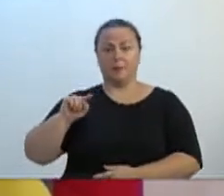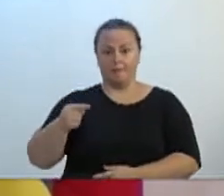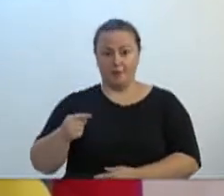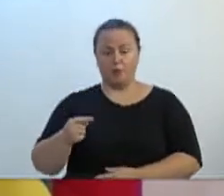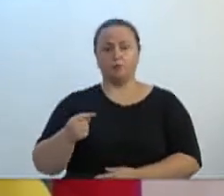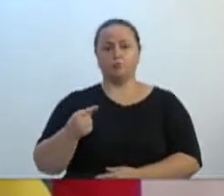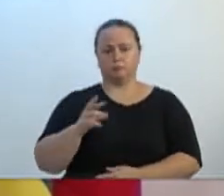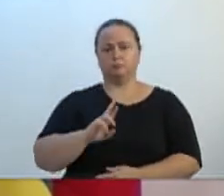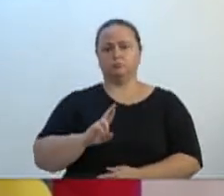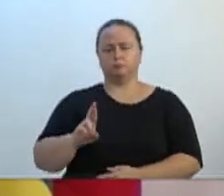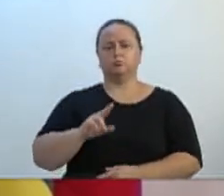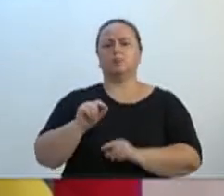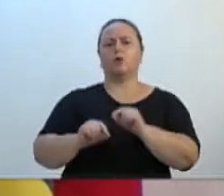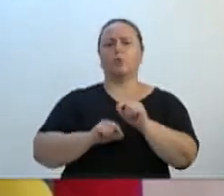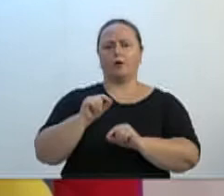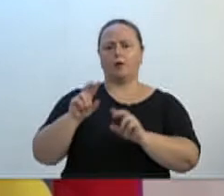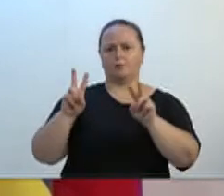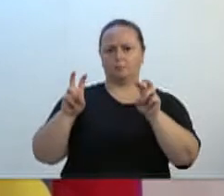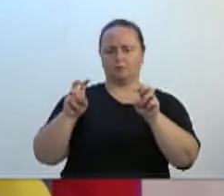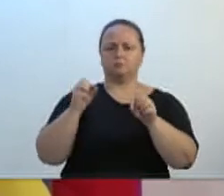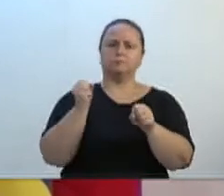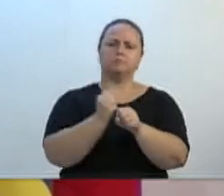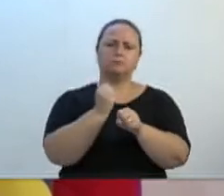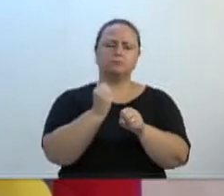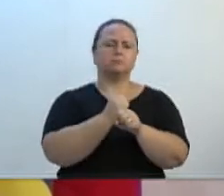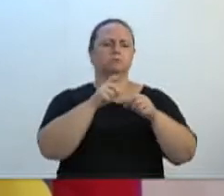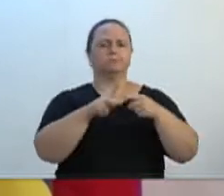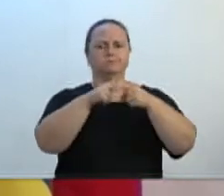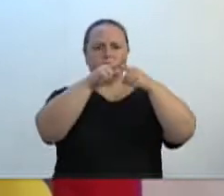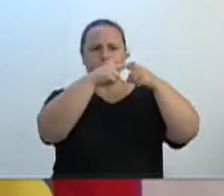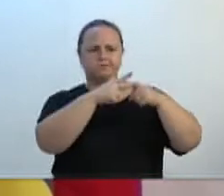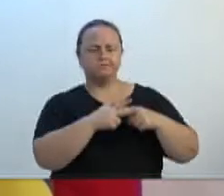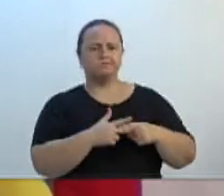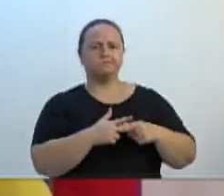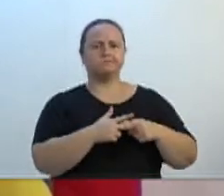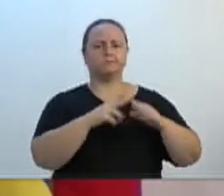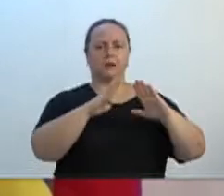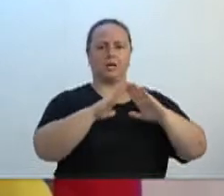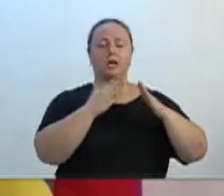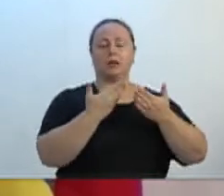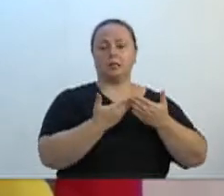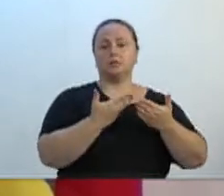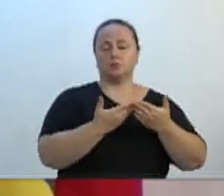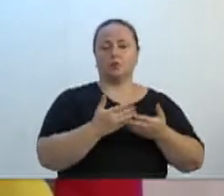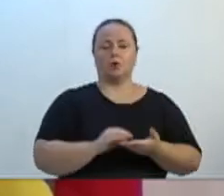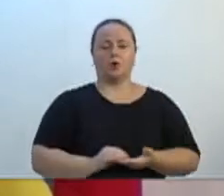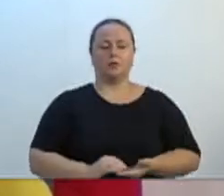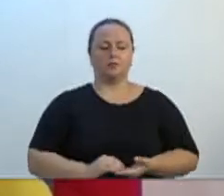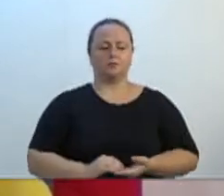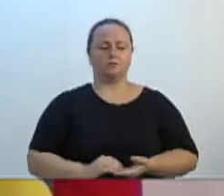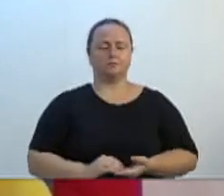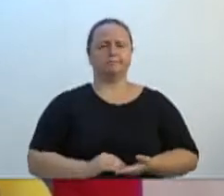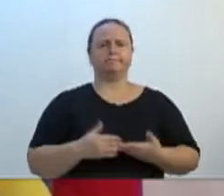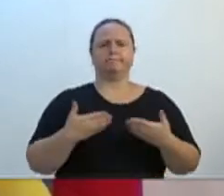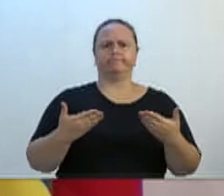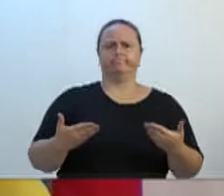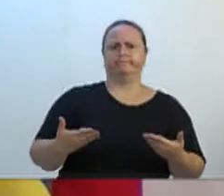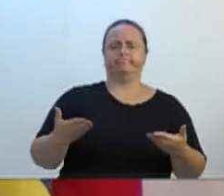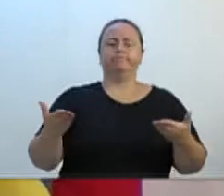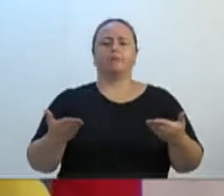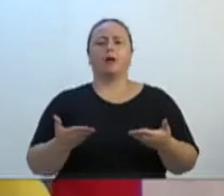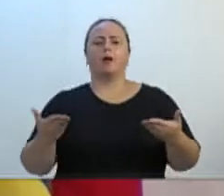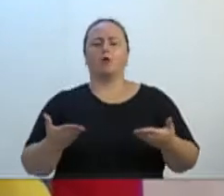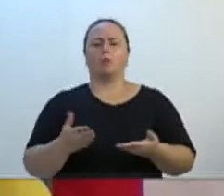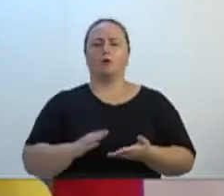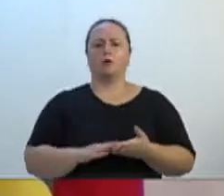construção, ampliação, reformas das nossas unidades de ensino. E aí se coloca aqui que vai ser usado para